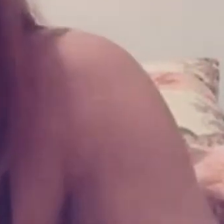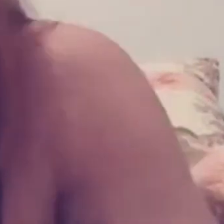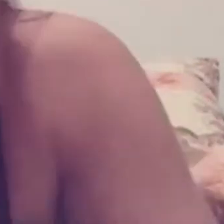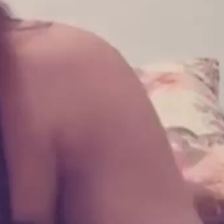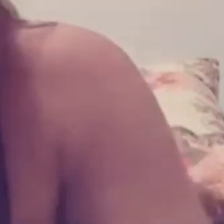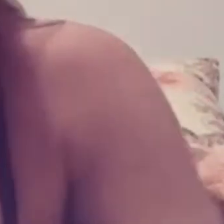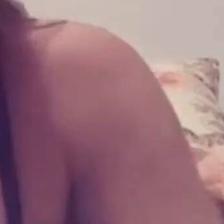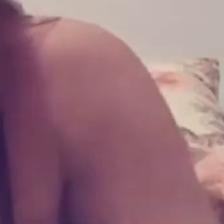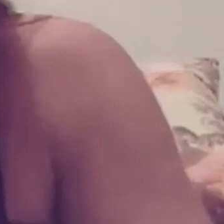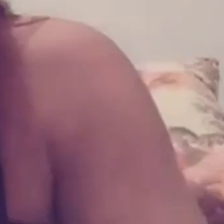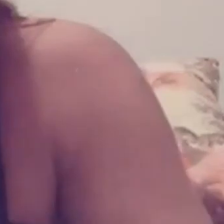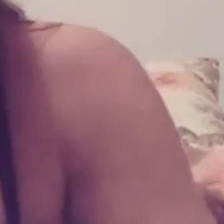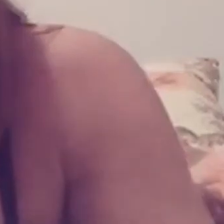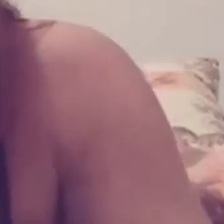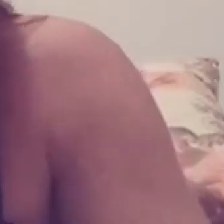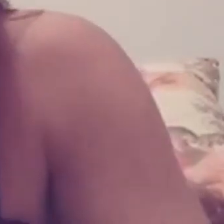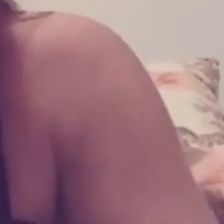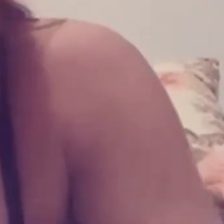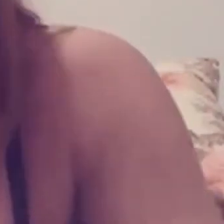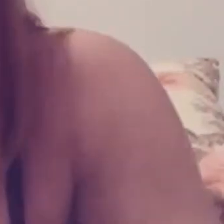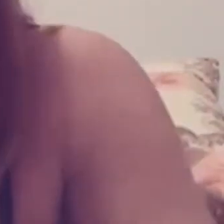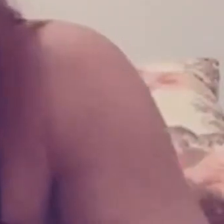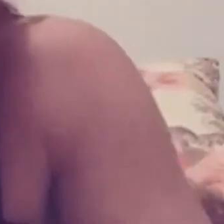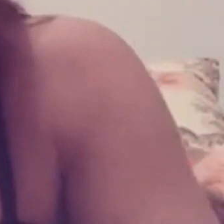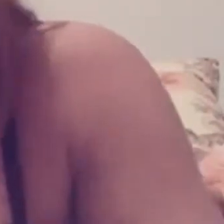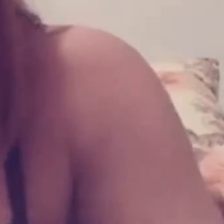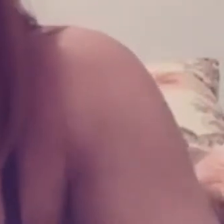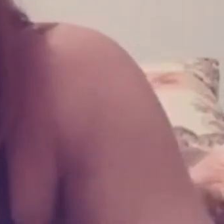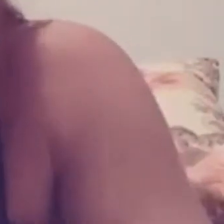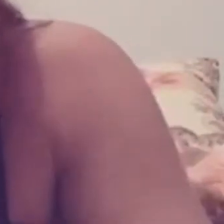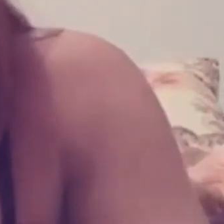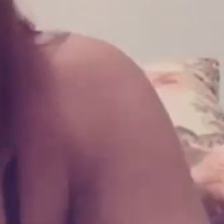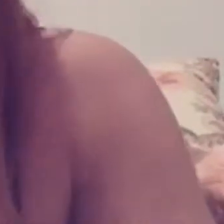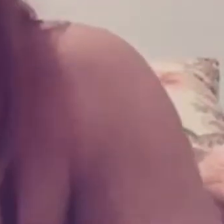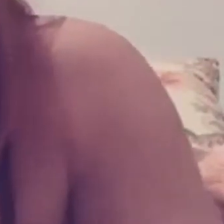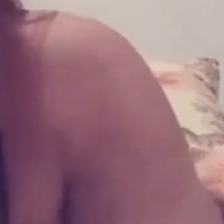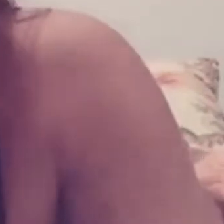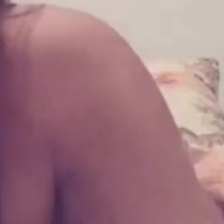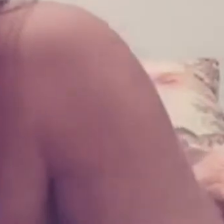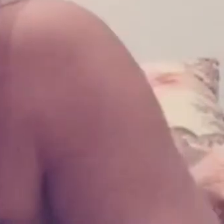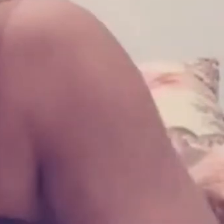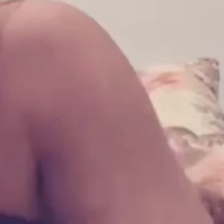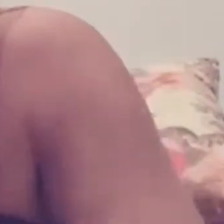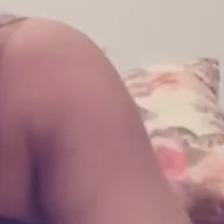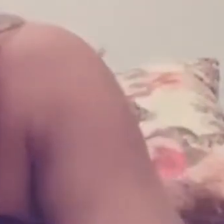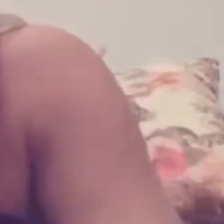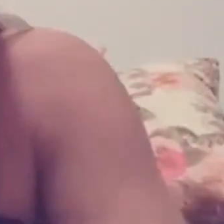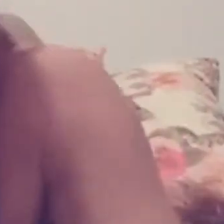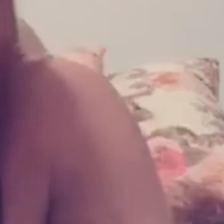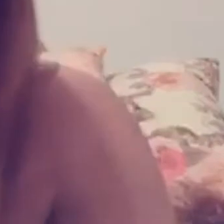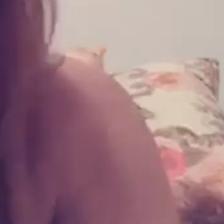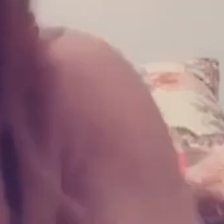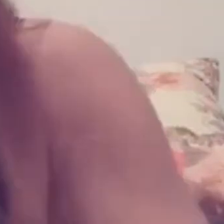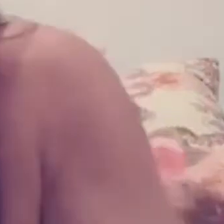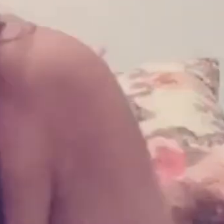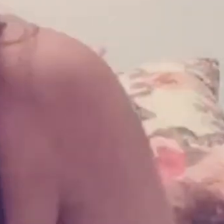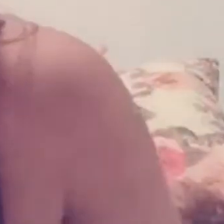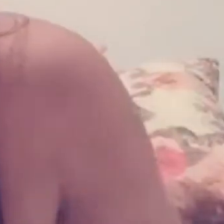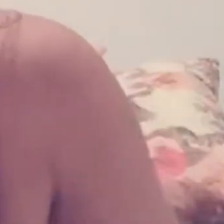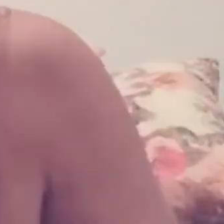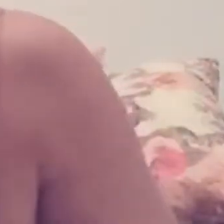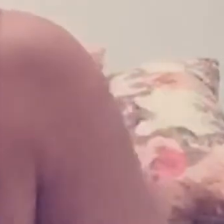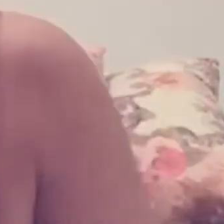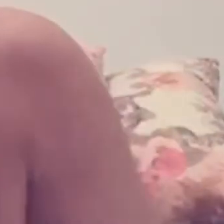ressecou morreu no pé que brotou Maria nem